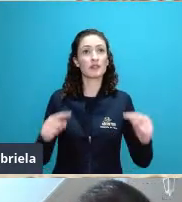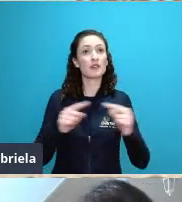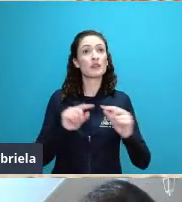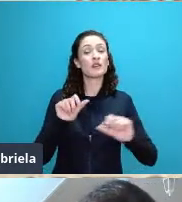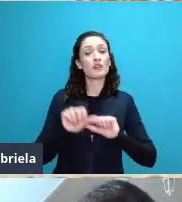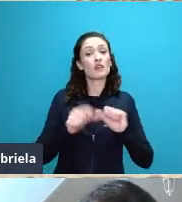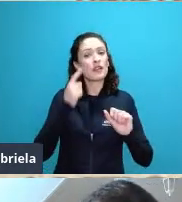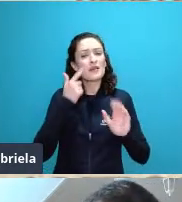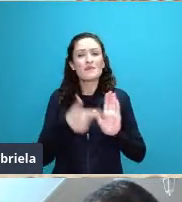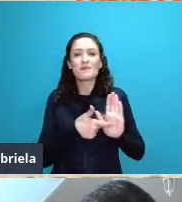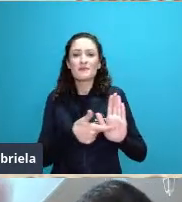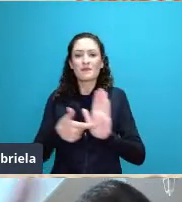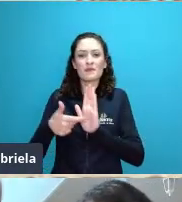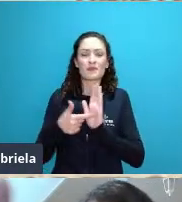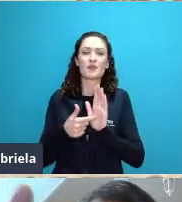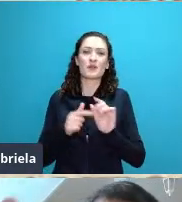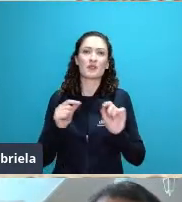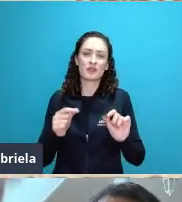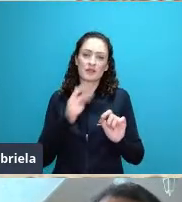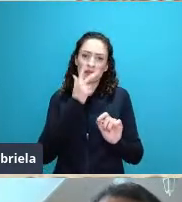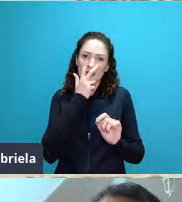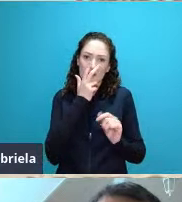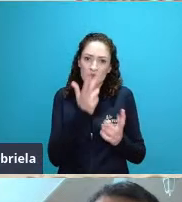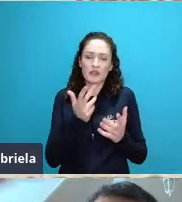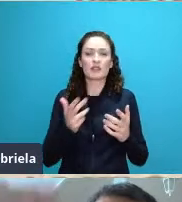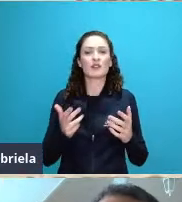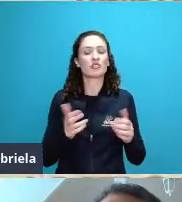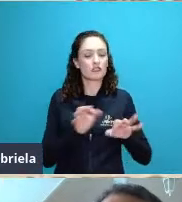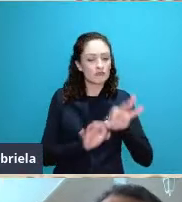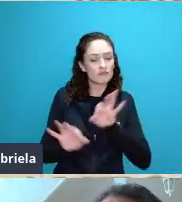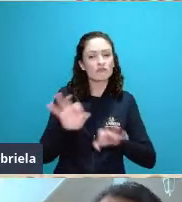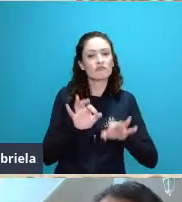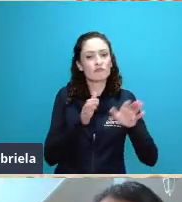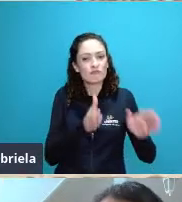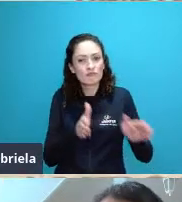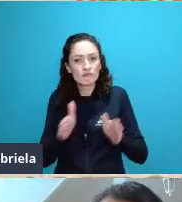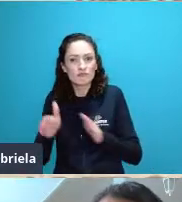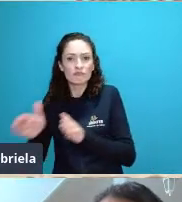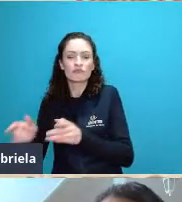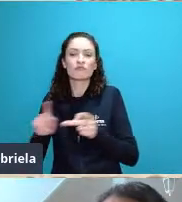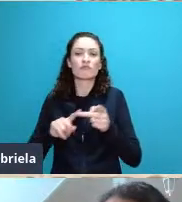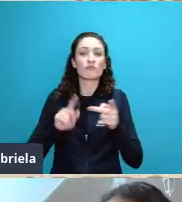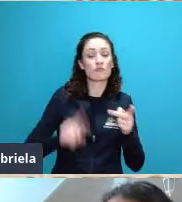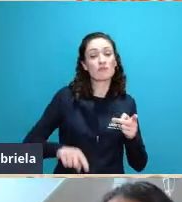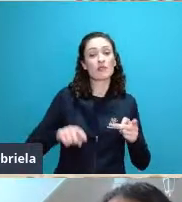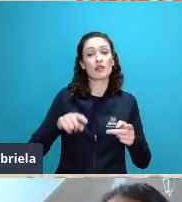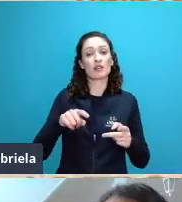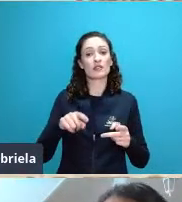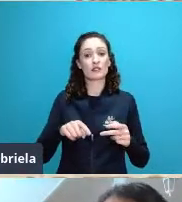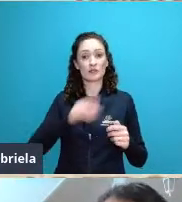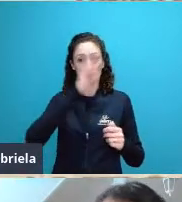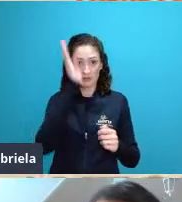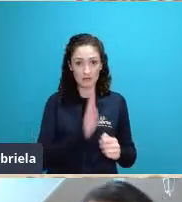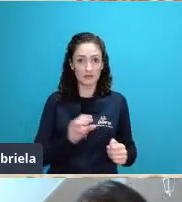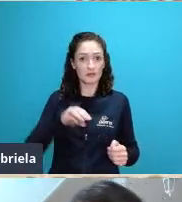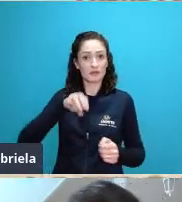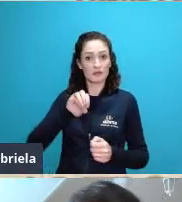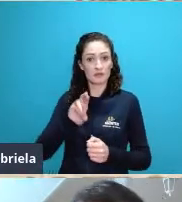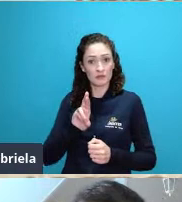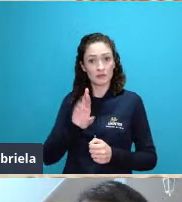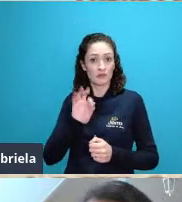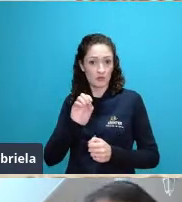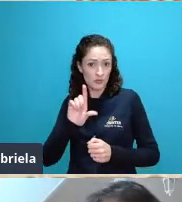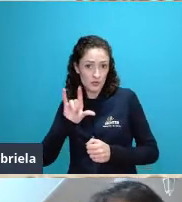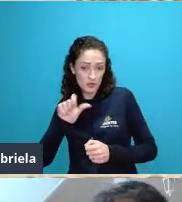pouco da da organização da filogênese da geomorfologia brasileira de uma pesquisa do Abreu o Abreu